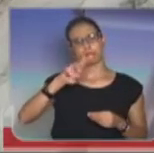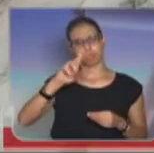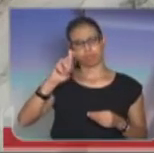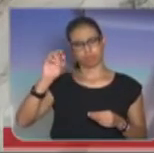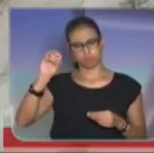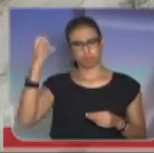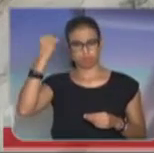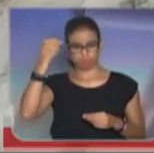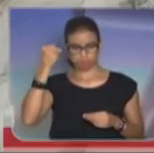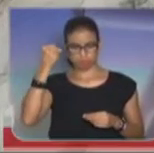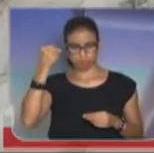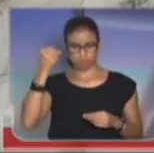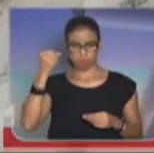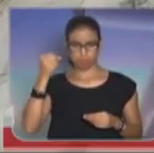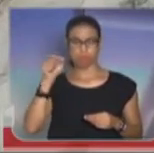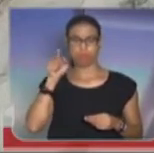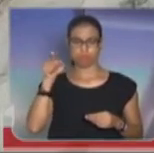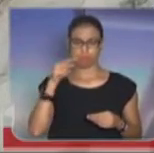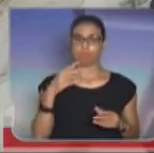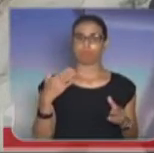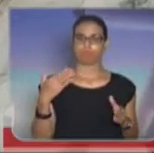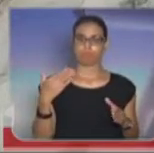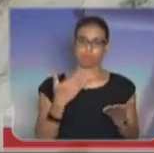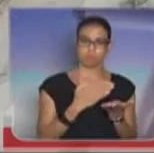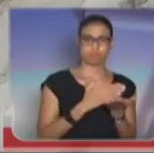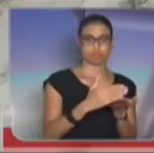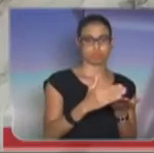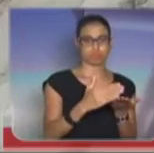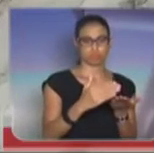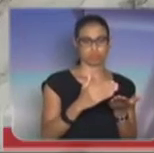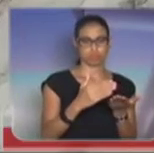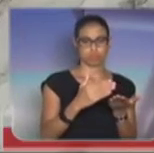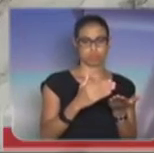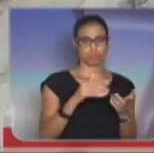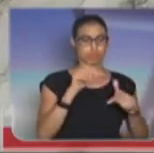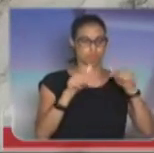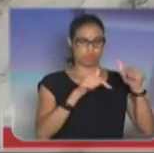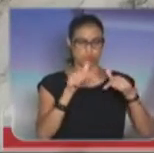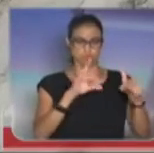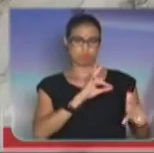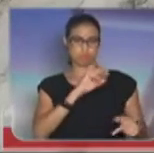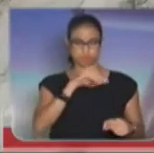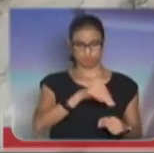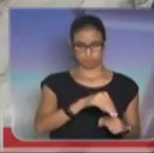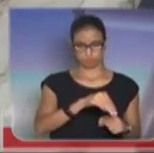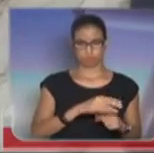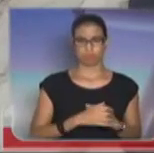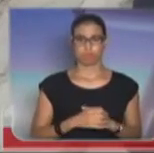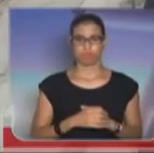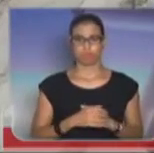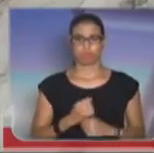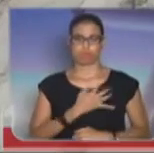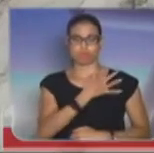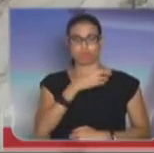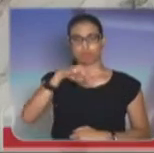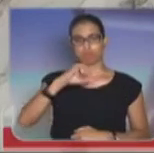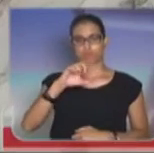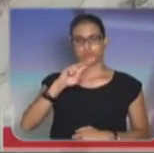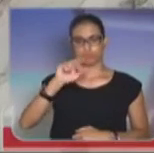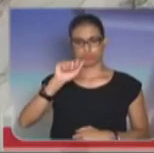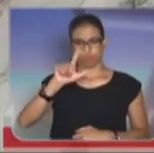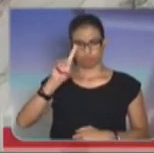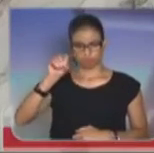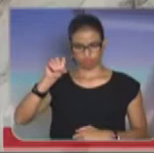assumiu efetivamente o comando da Polícia Militar do Estado de São Paulo, o Coronel Nivaldo César